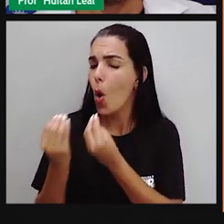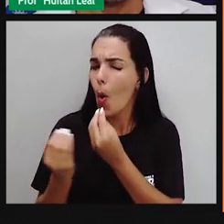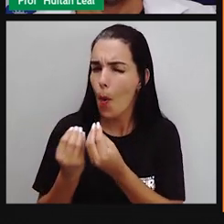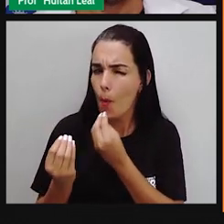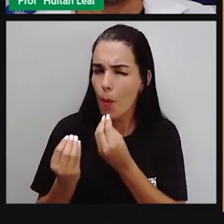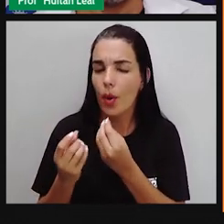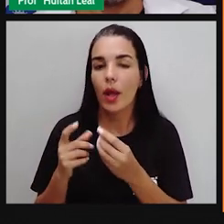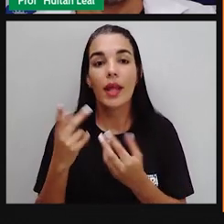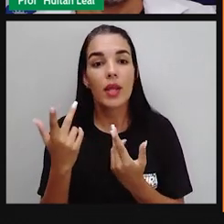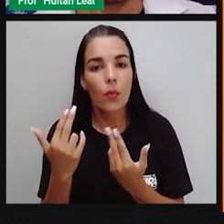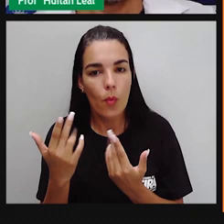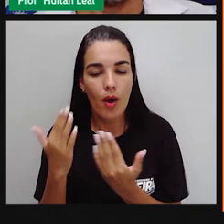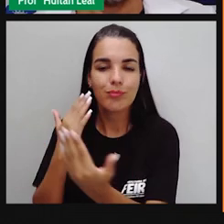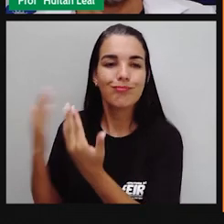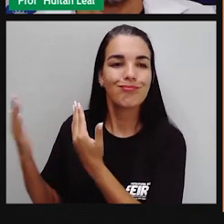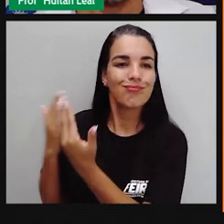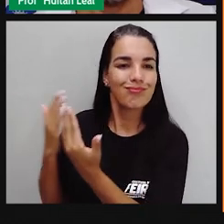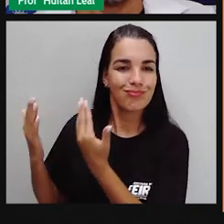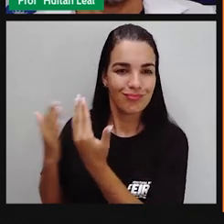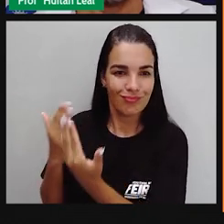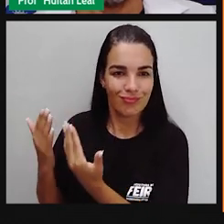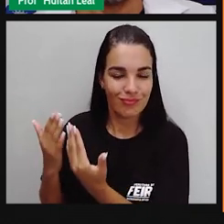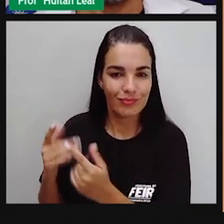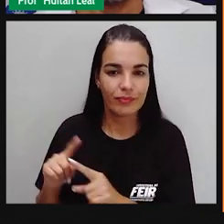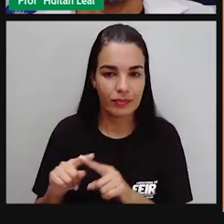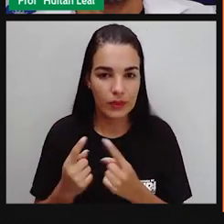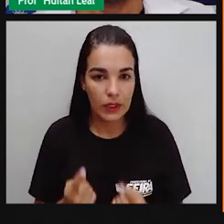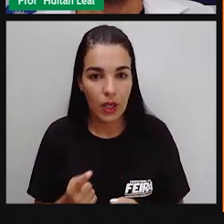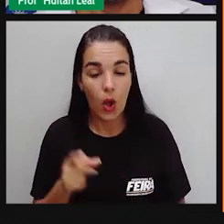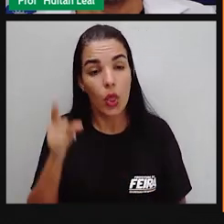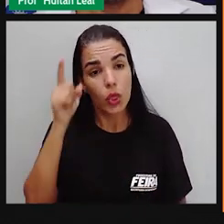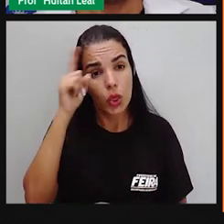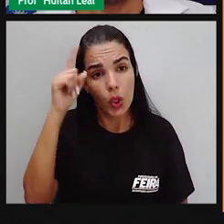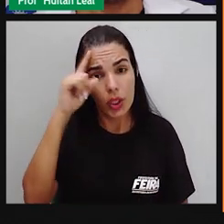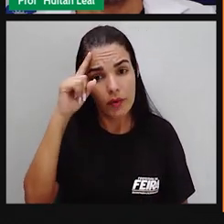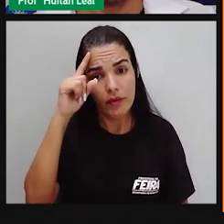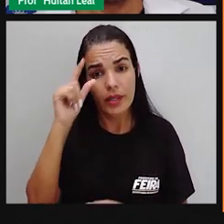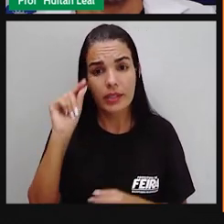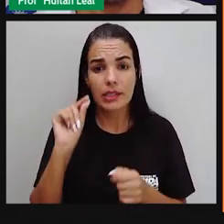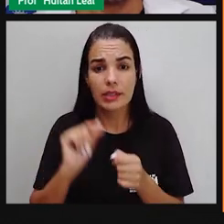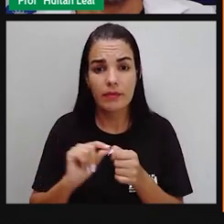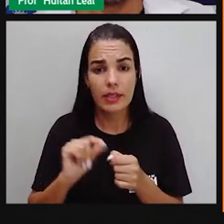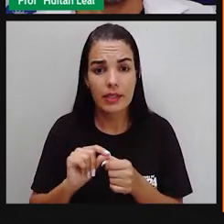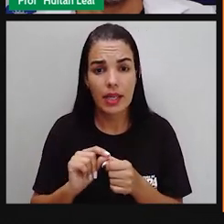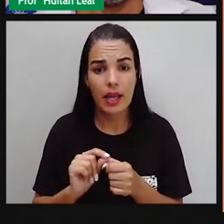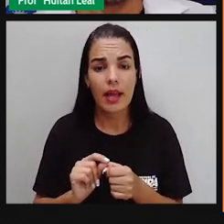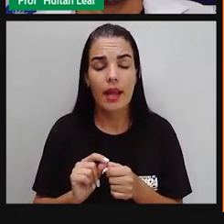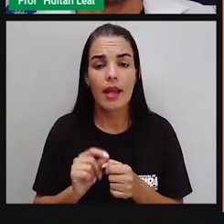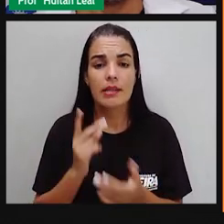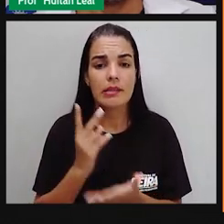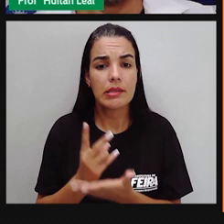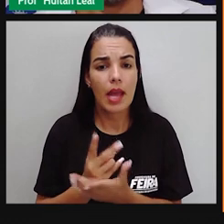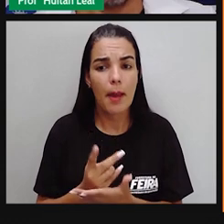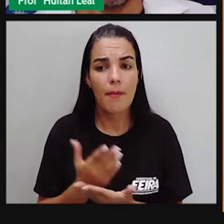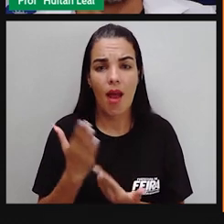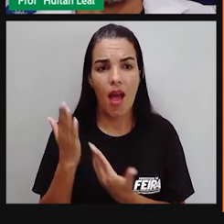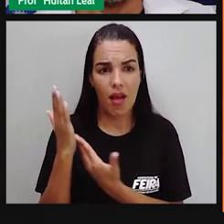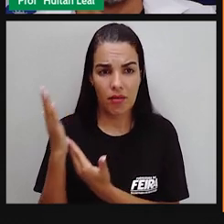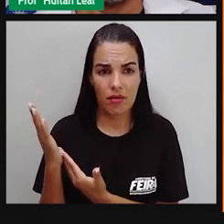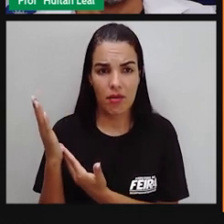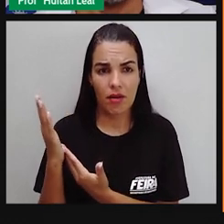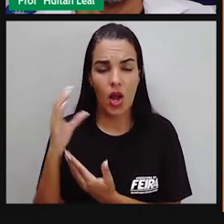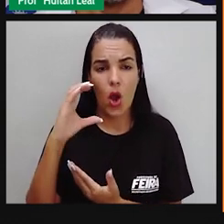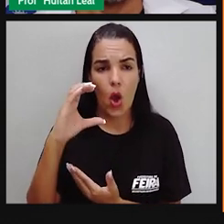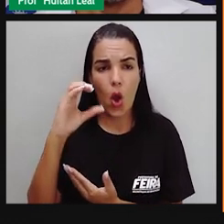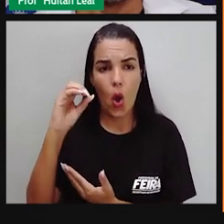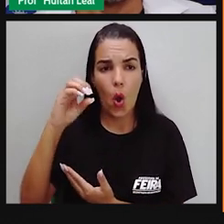também da comparação. Então, toda vez que nós formos fazer, utilizar essa figura de linguagem,